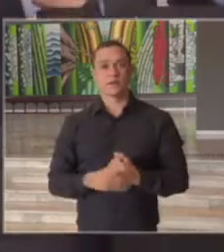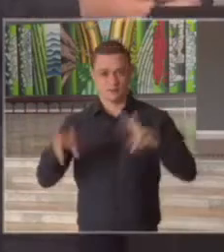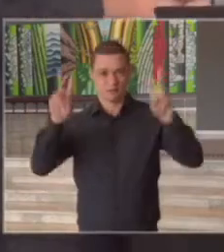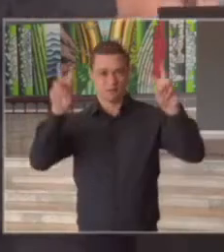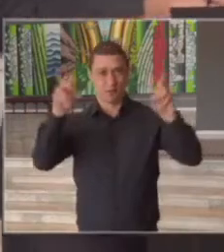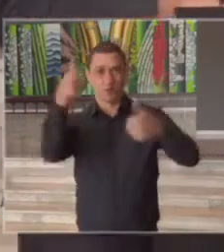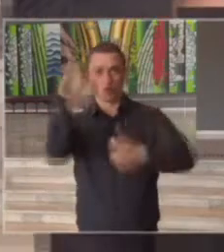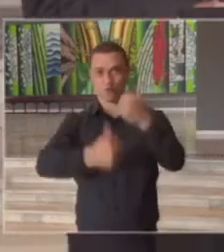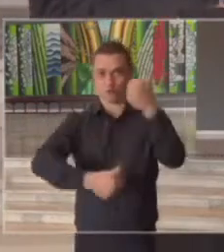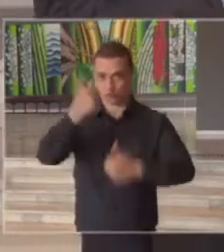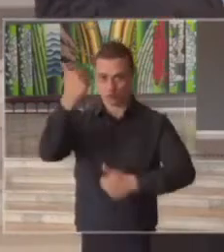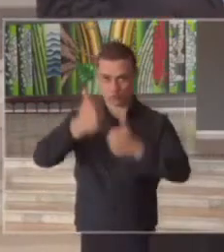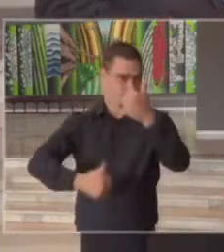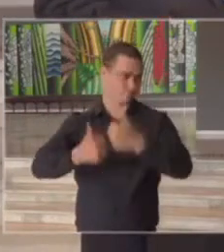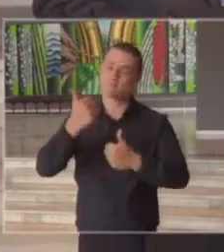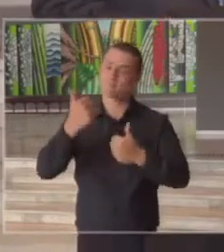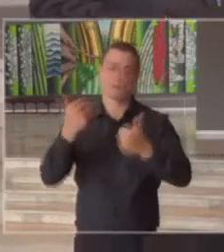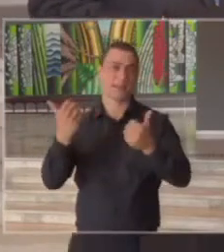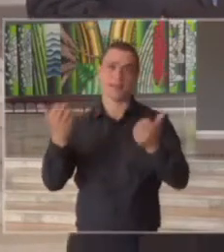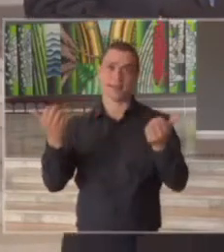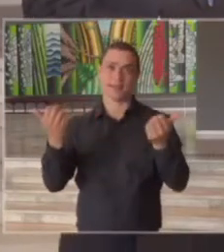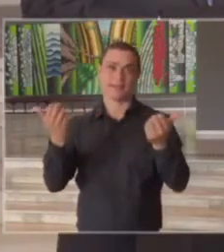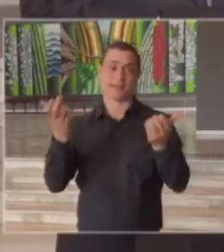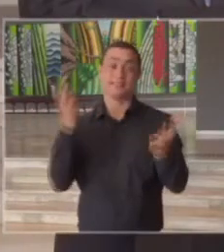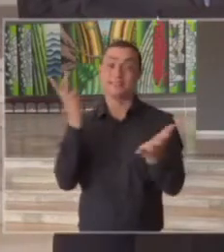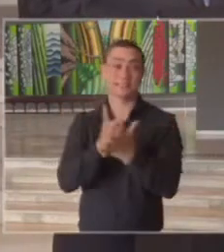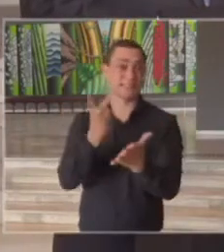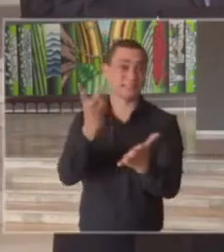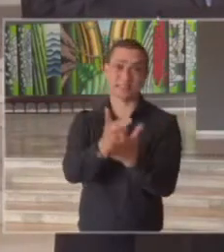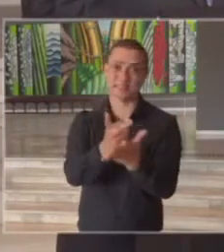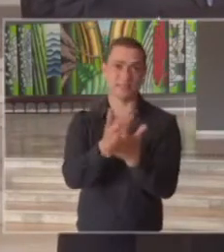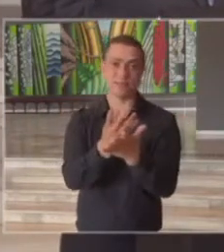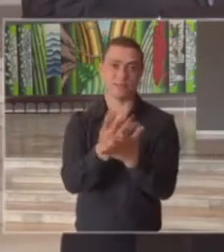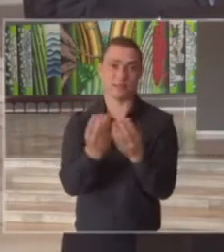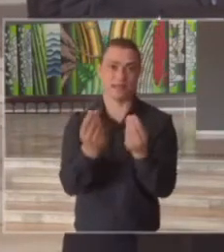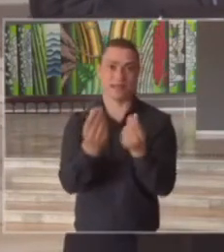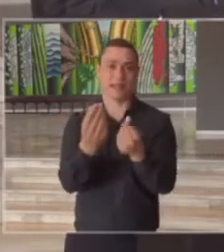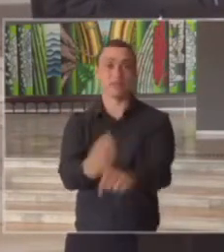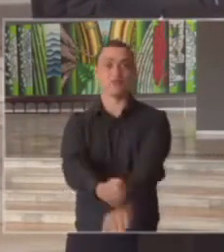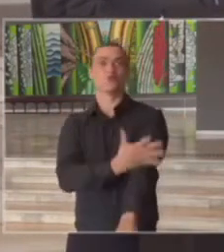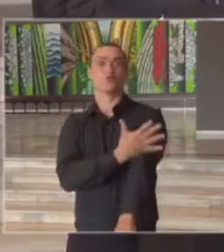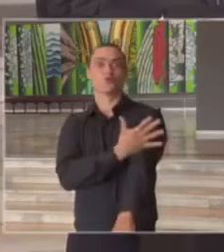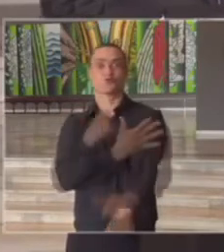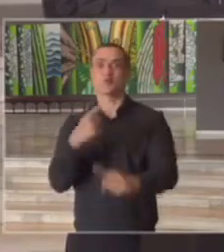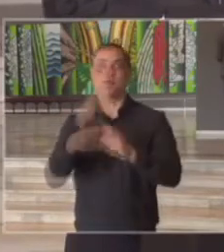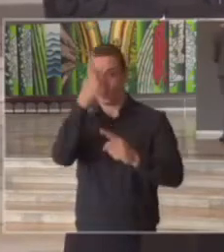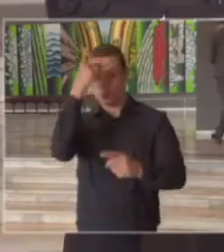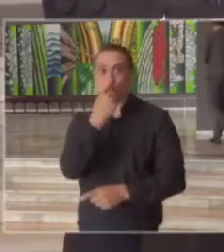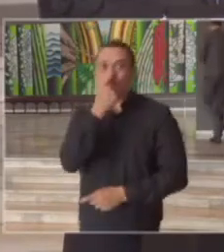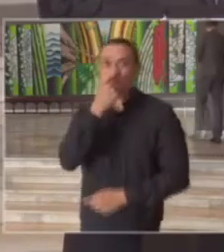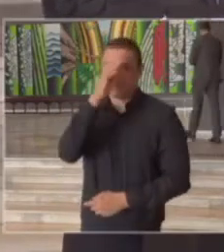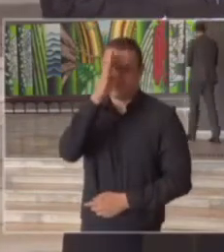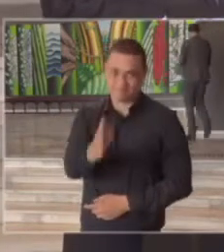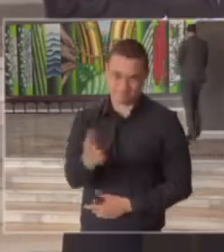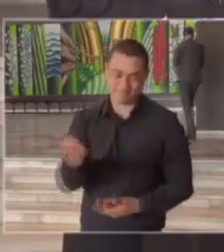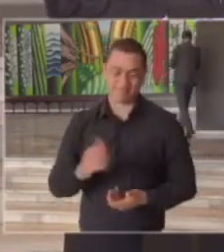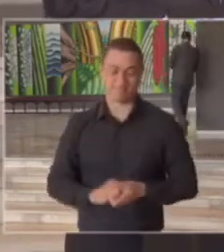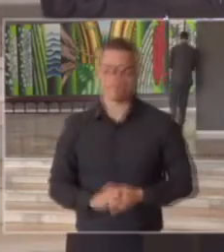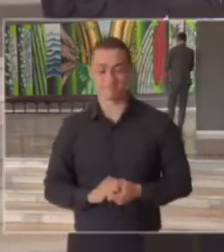futebol sempre ele traz emoções bom é